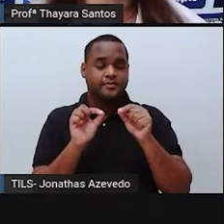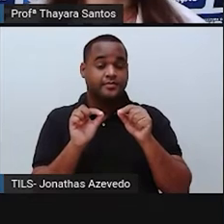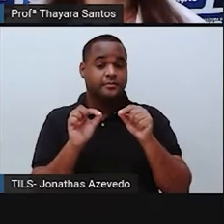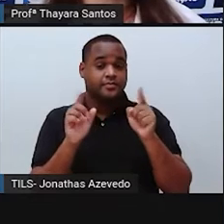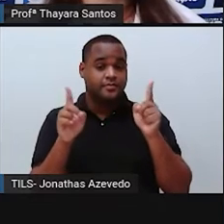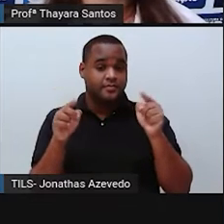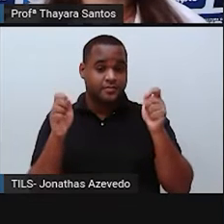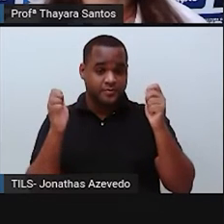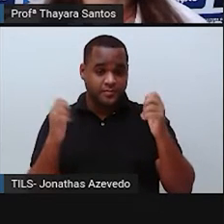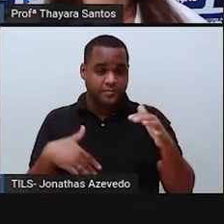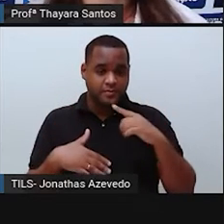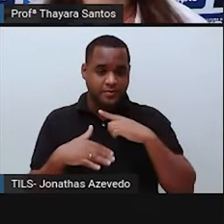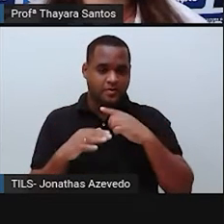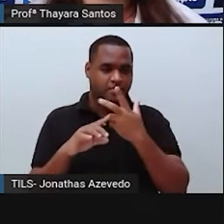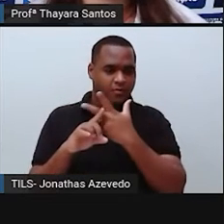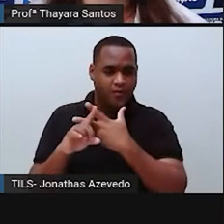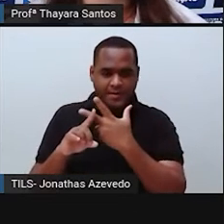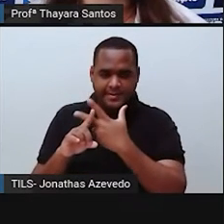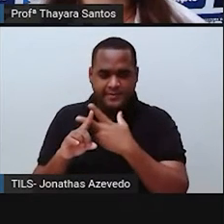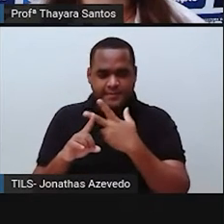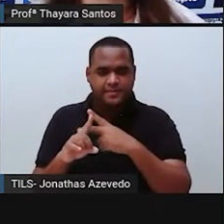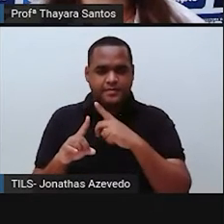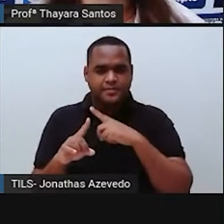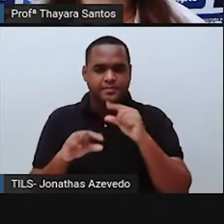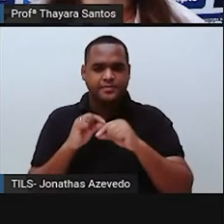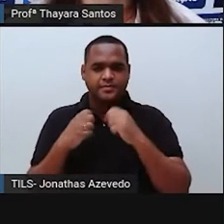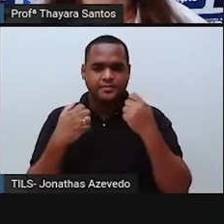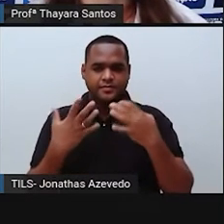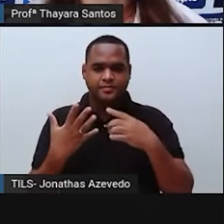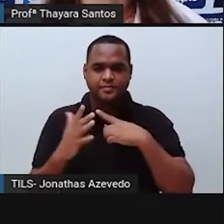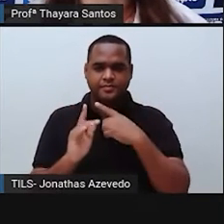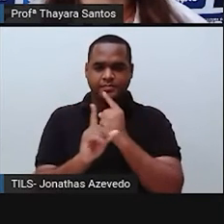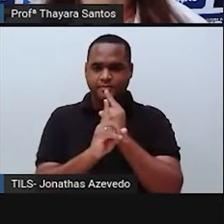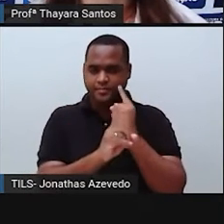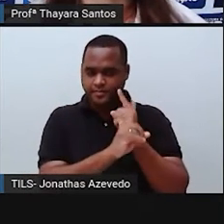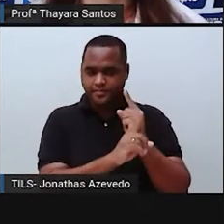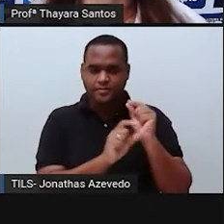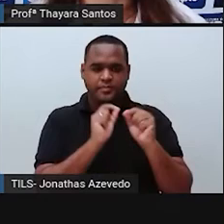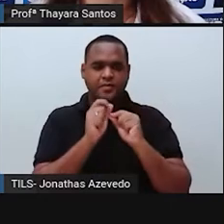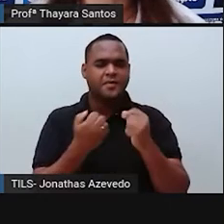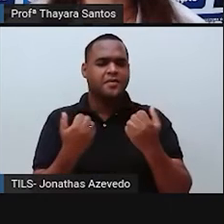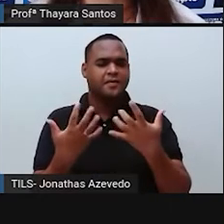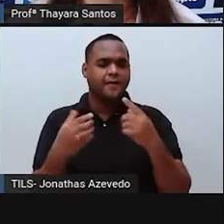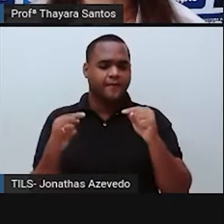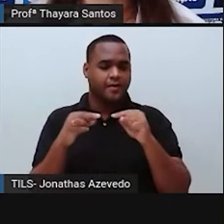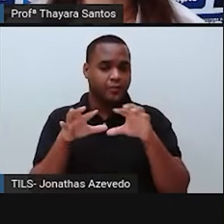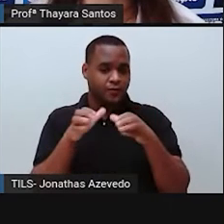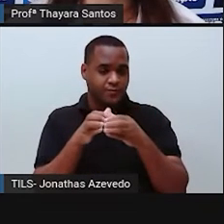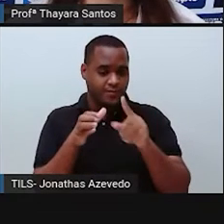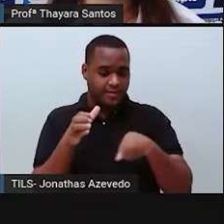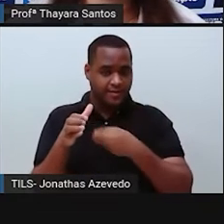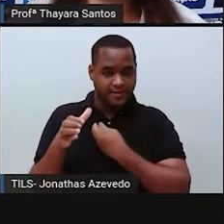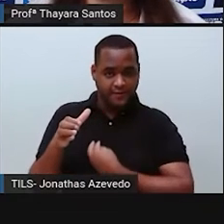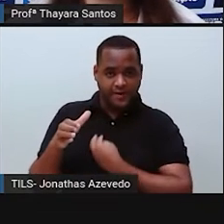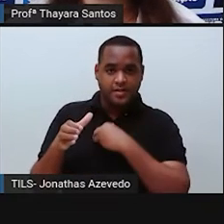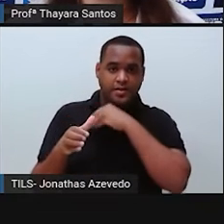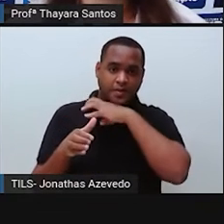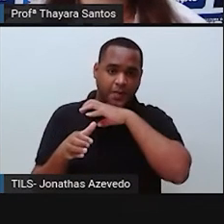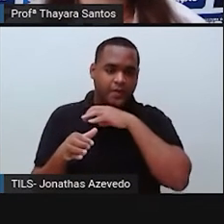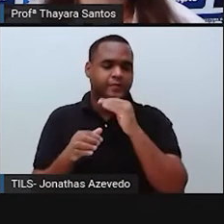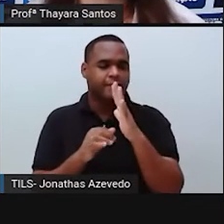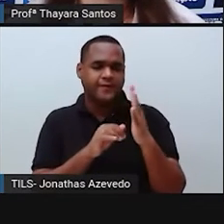quando a gente procura a definição de bioma, a gente encontra isso daqui que eu coloquei para vocês. Conjunto de vida vegetal e animal,